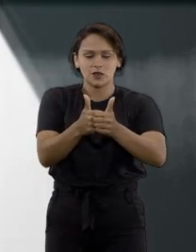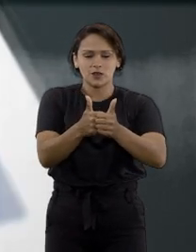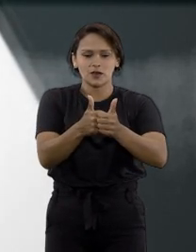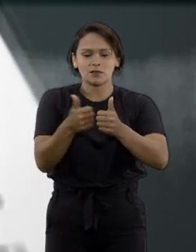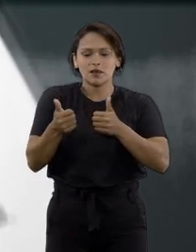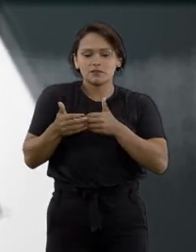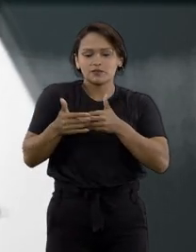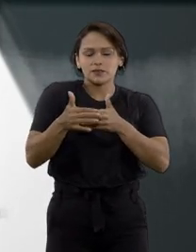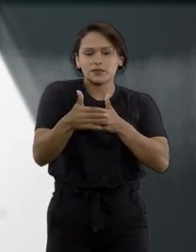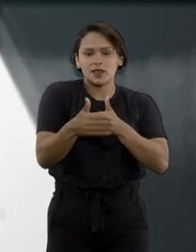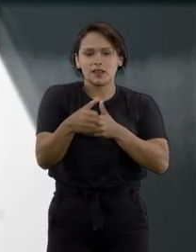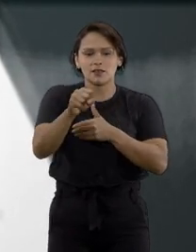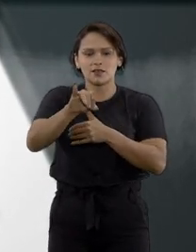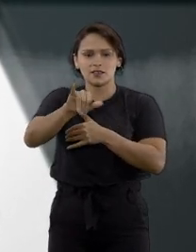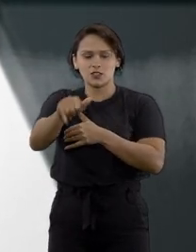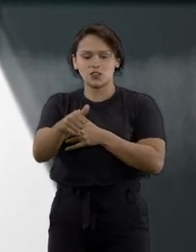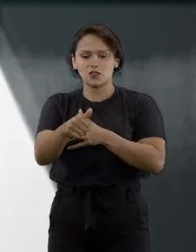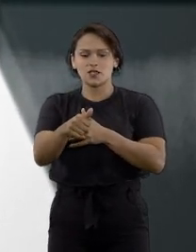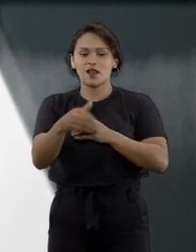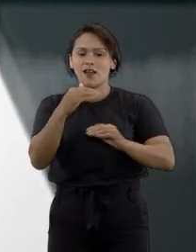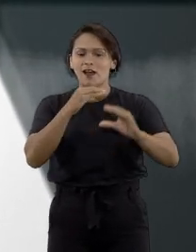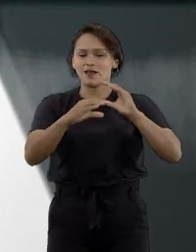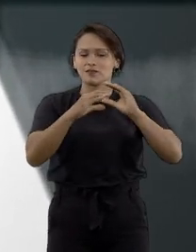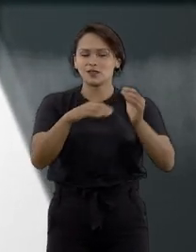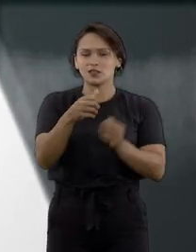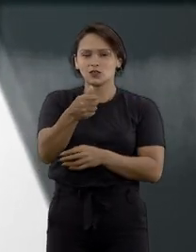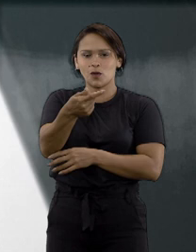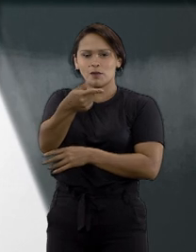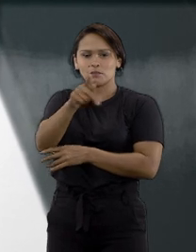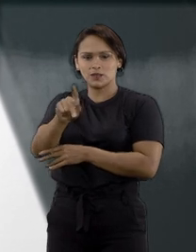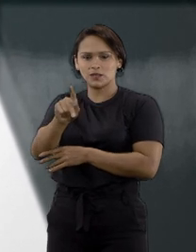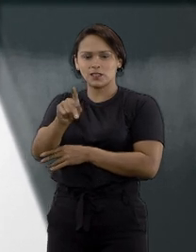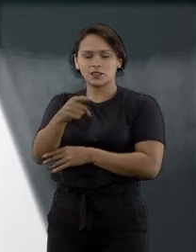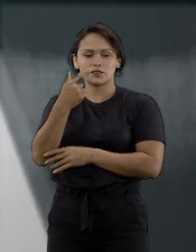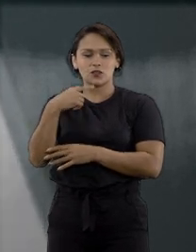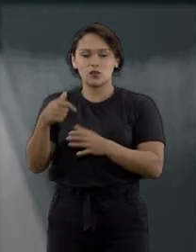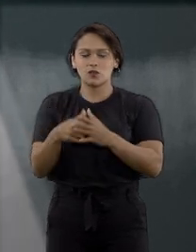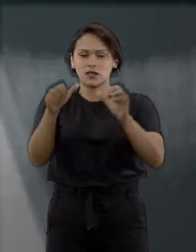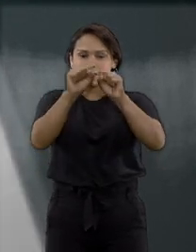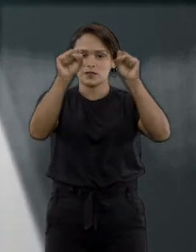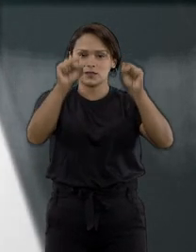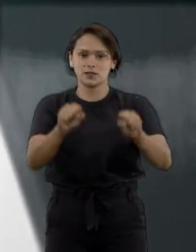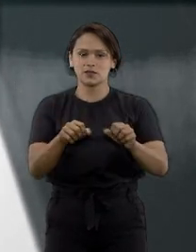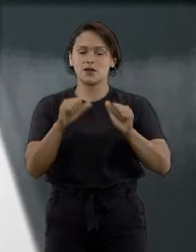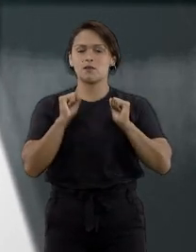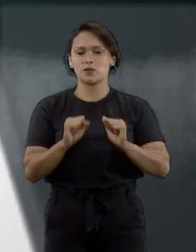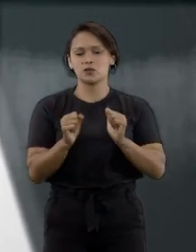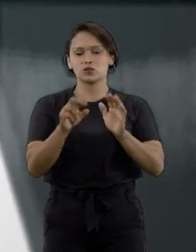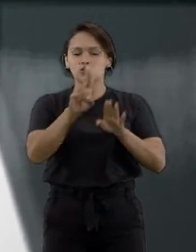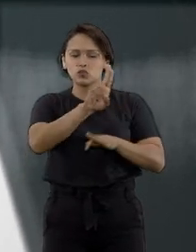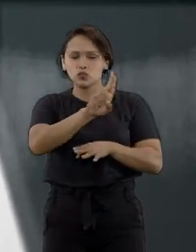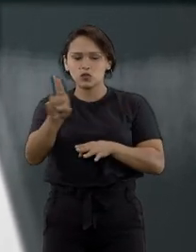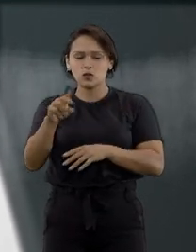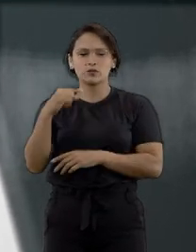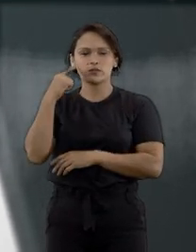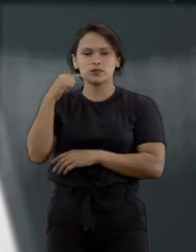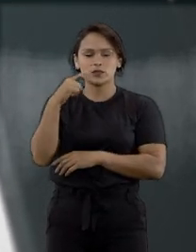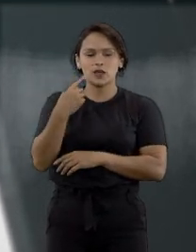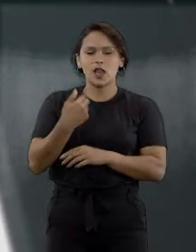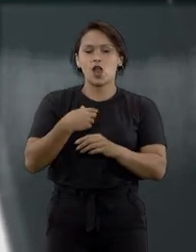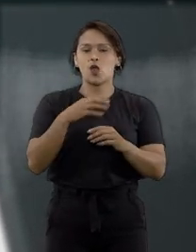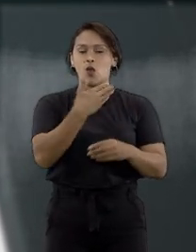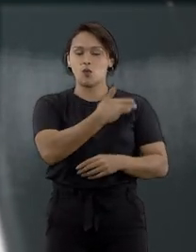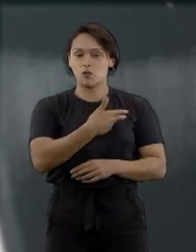Já a navegação no aplicativo com autenticação no sistema, usando o mesmo login de advogado ou de ente público da CPE,